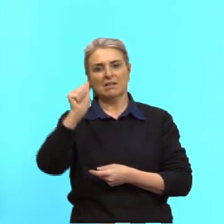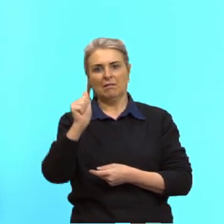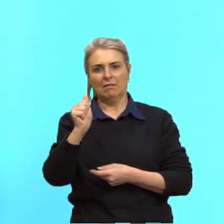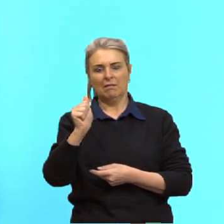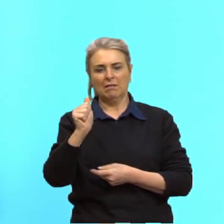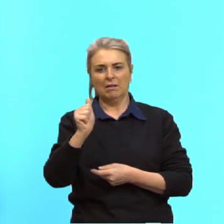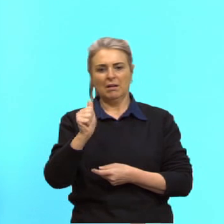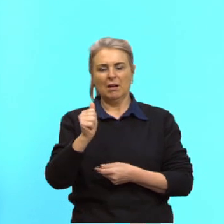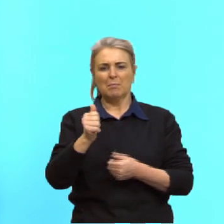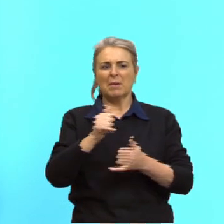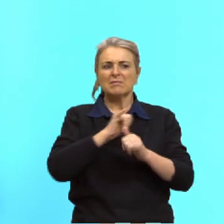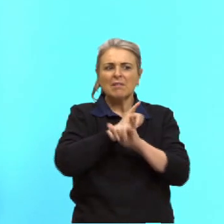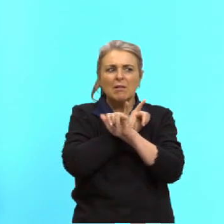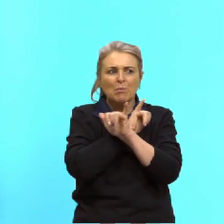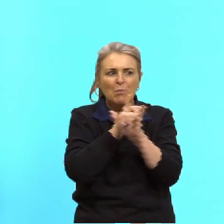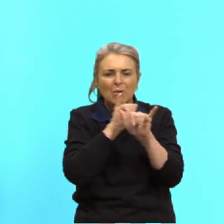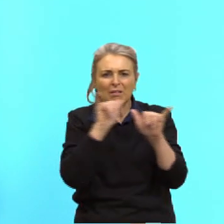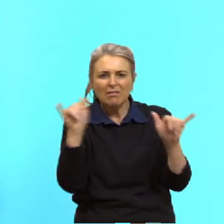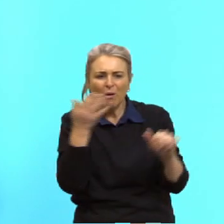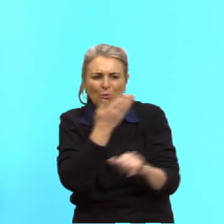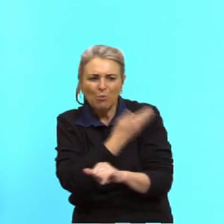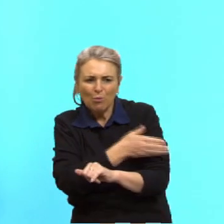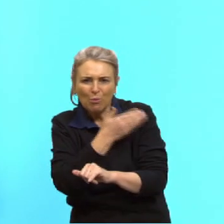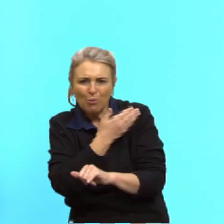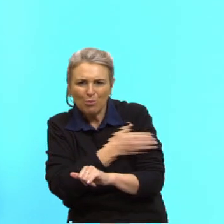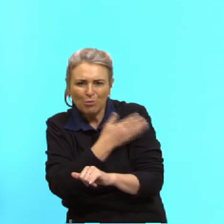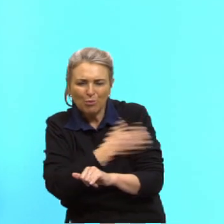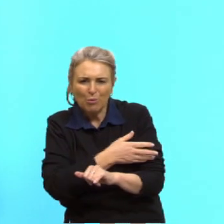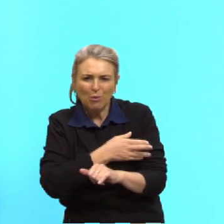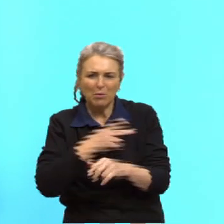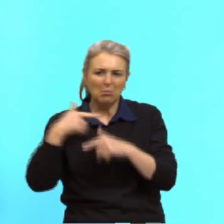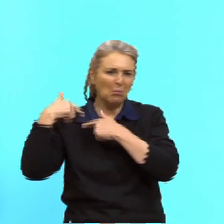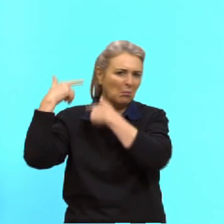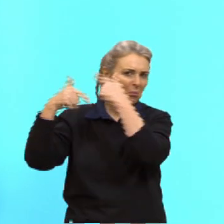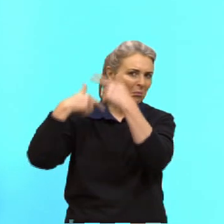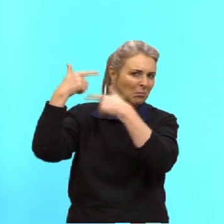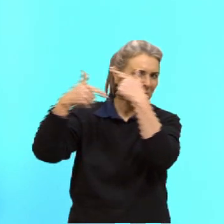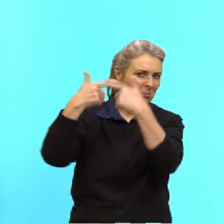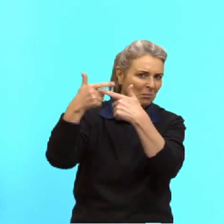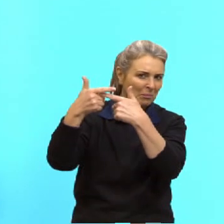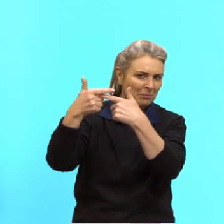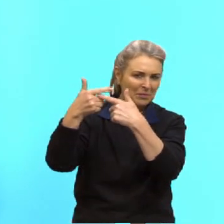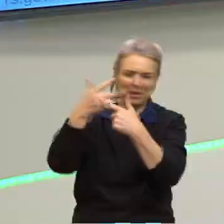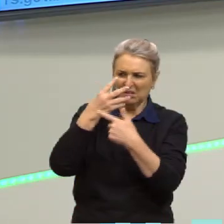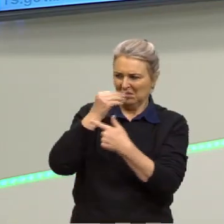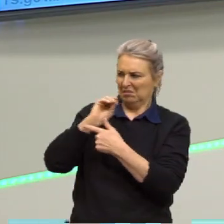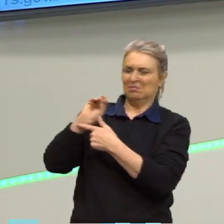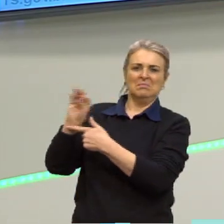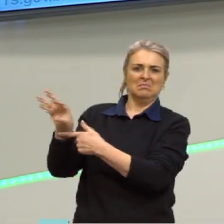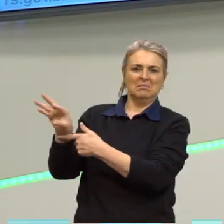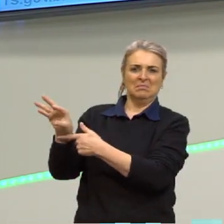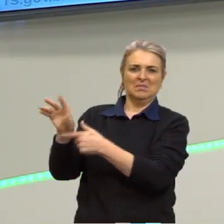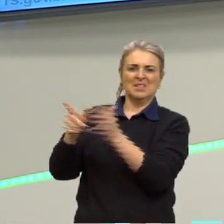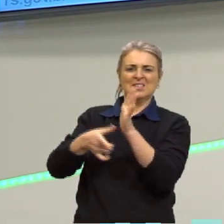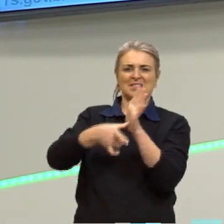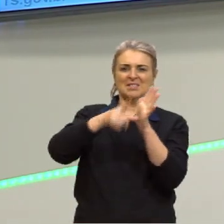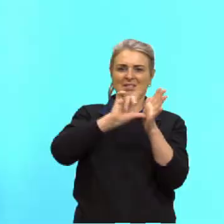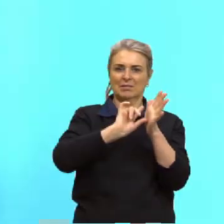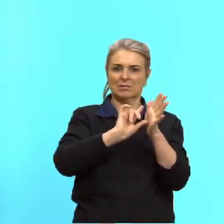divulgar hábitos enraizados, negligenciados e antecipados. Será que